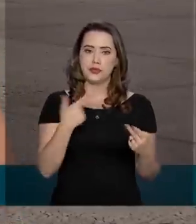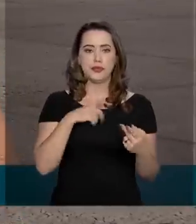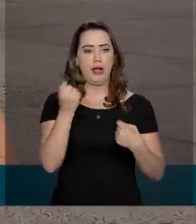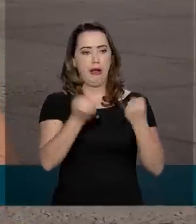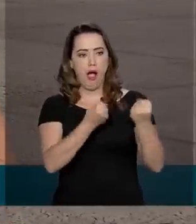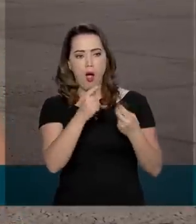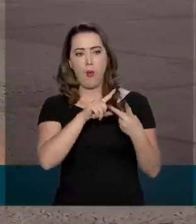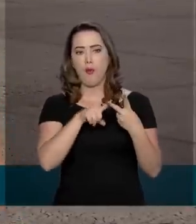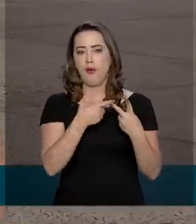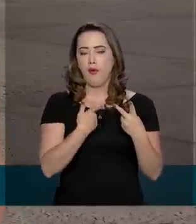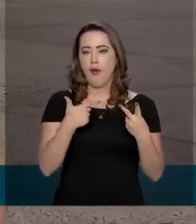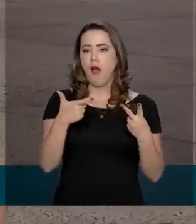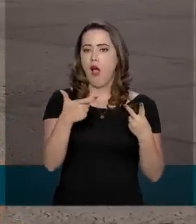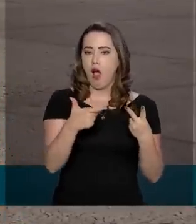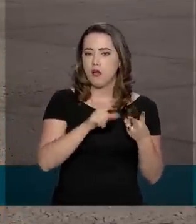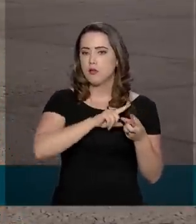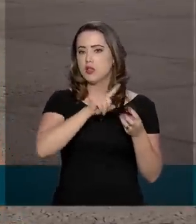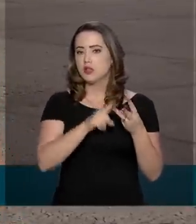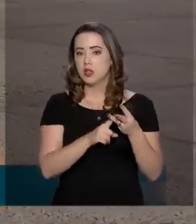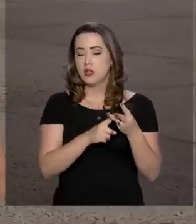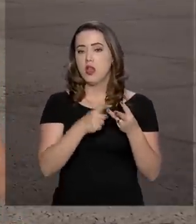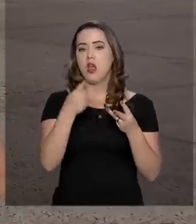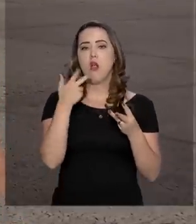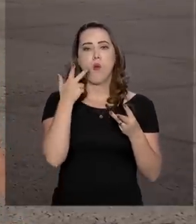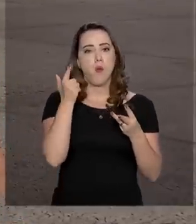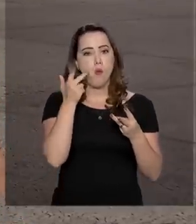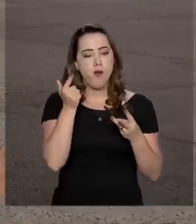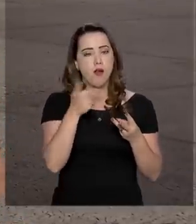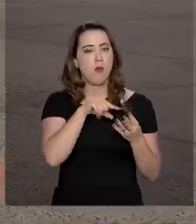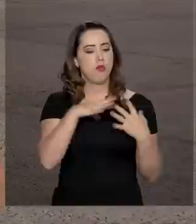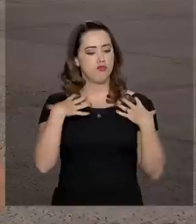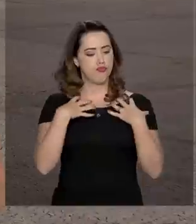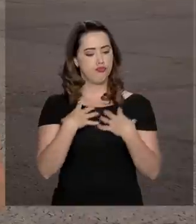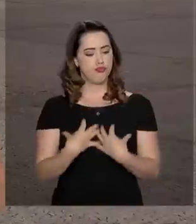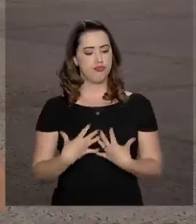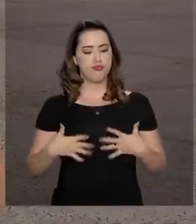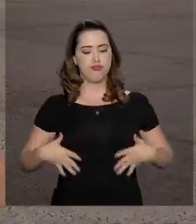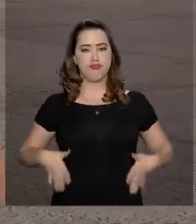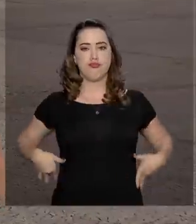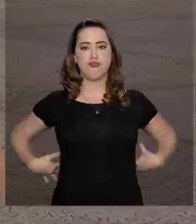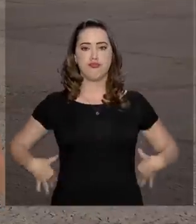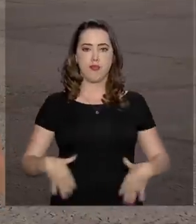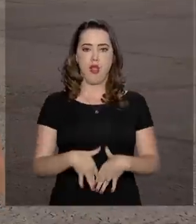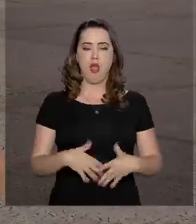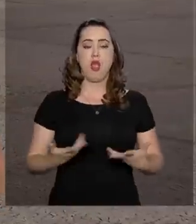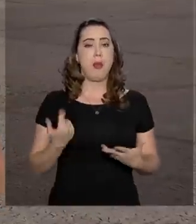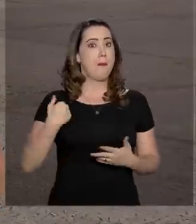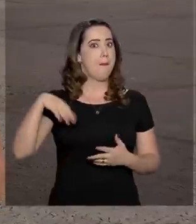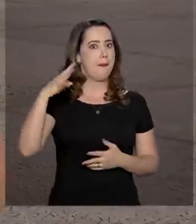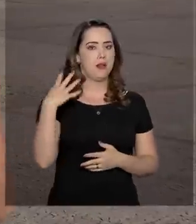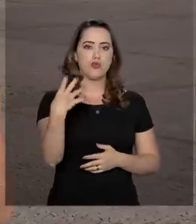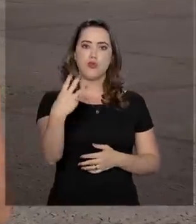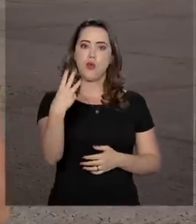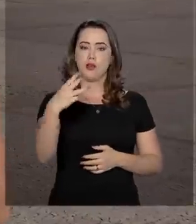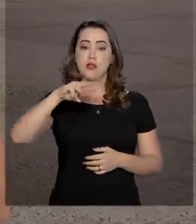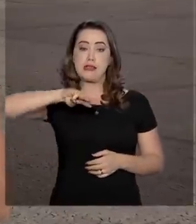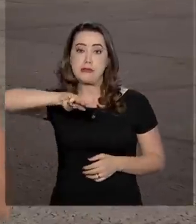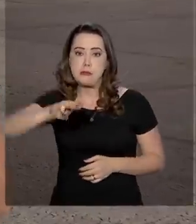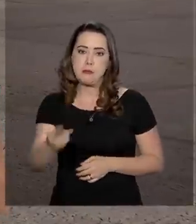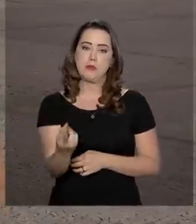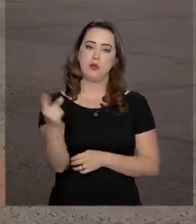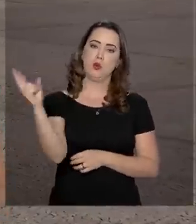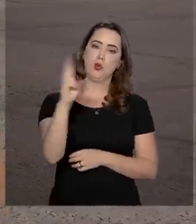viaturas, armamentos, munições, coletes, avaliados em aproximadamente 43 milhões de reais.